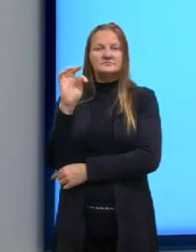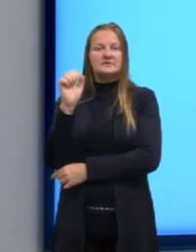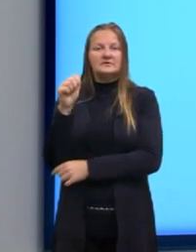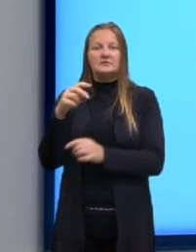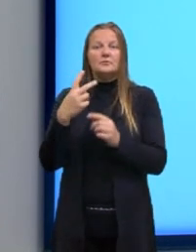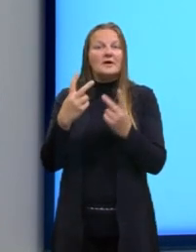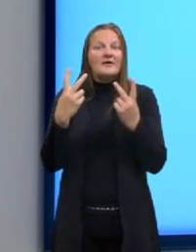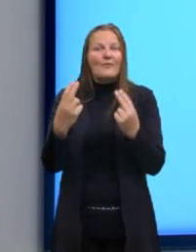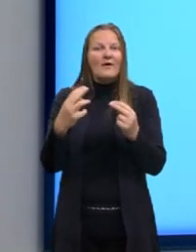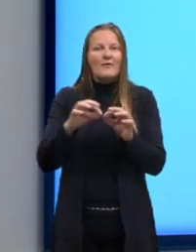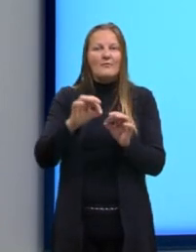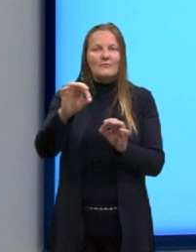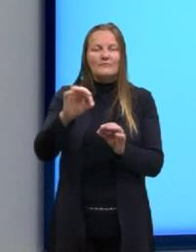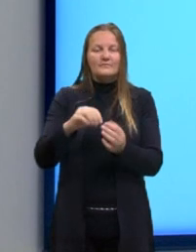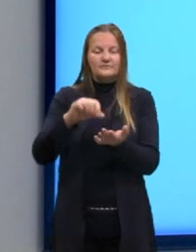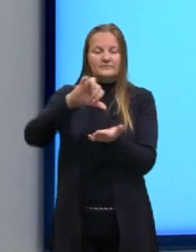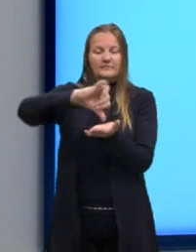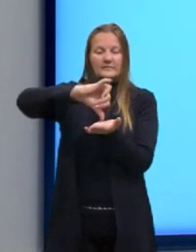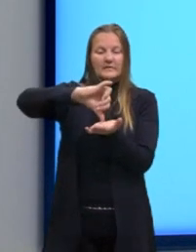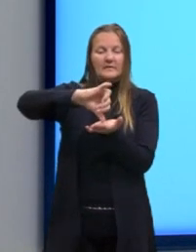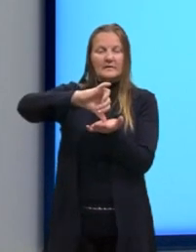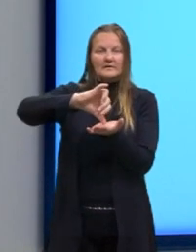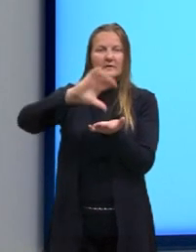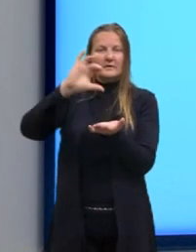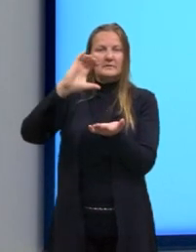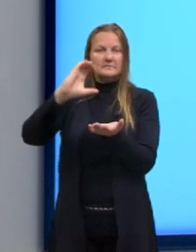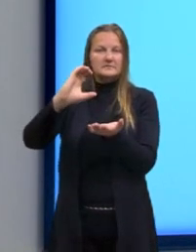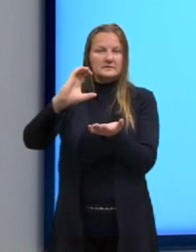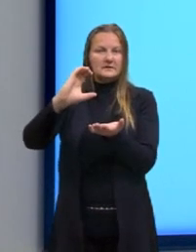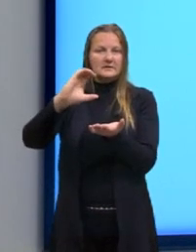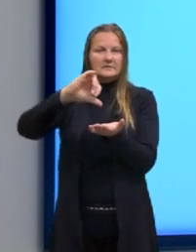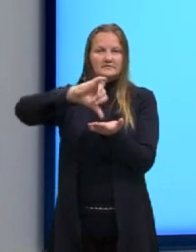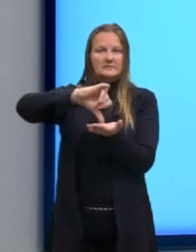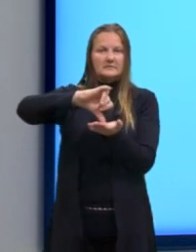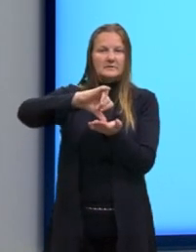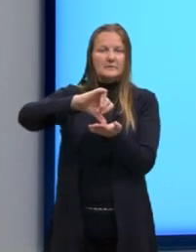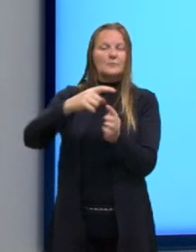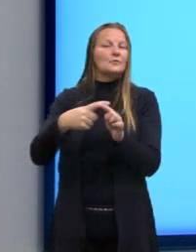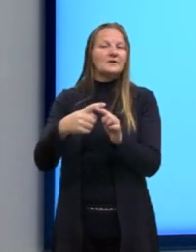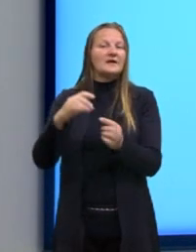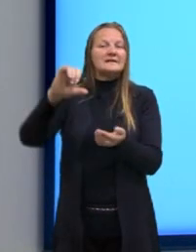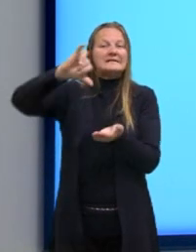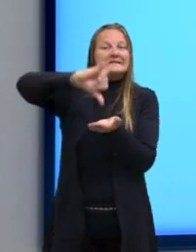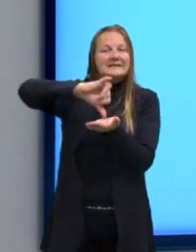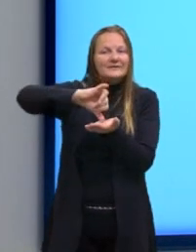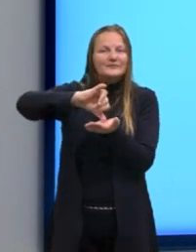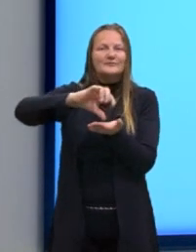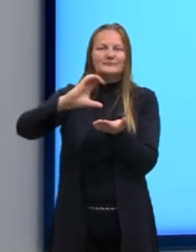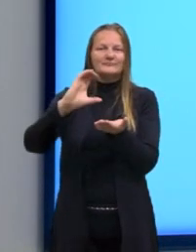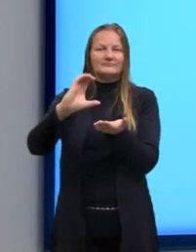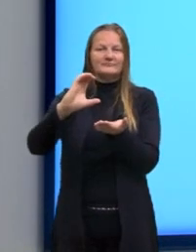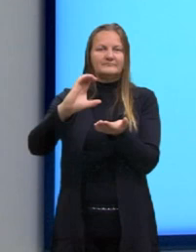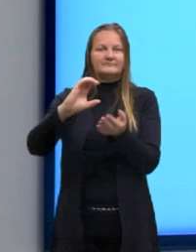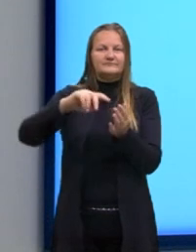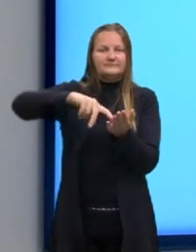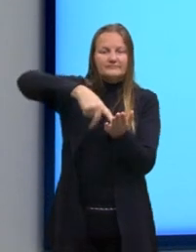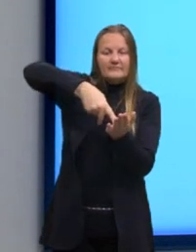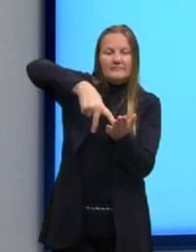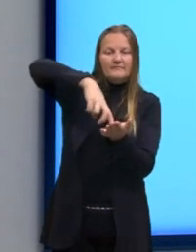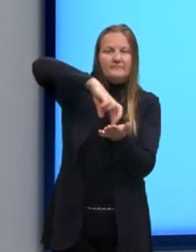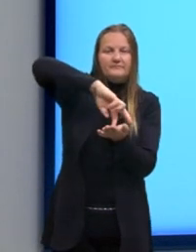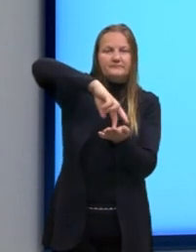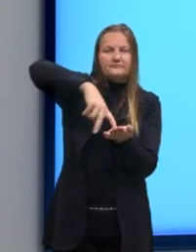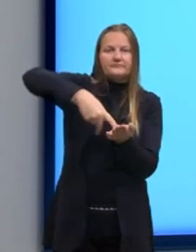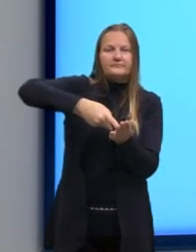o C, ele vai ser conhecido como o centro da nossa circunferência. Assim como a elipse, a